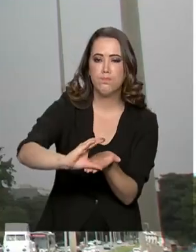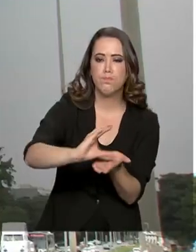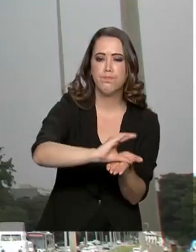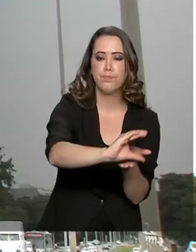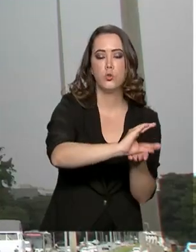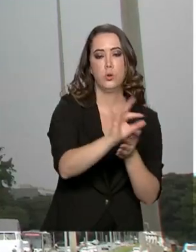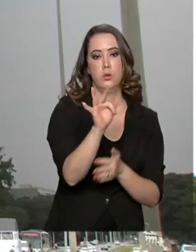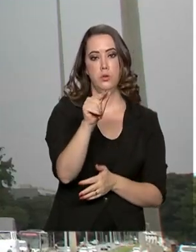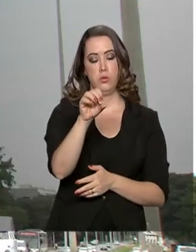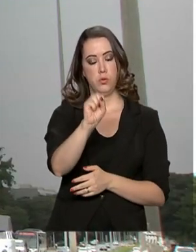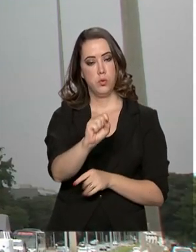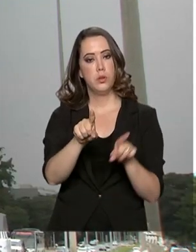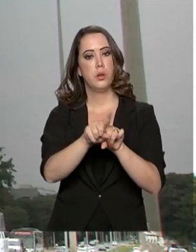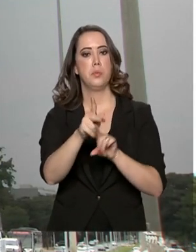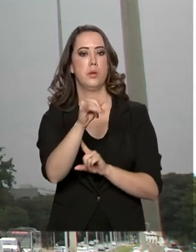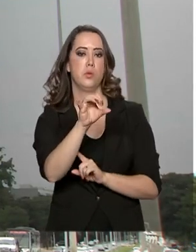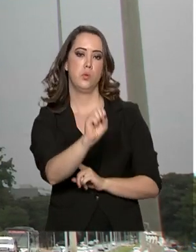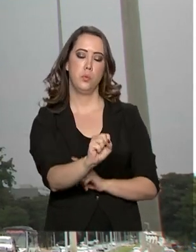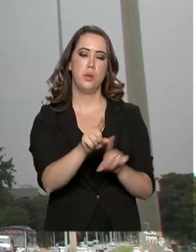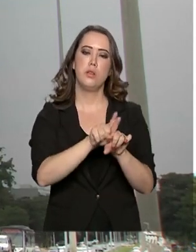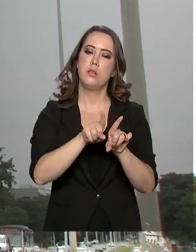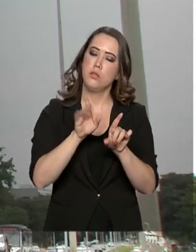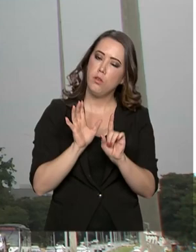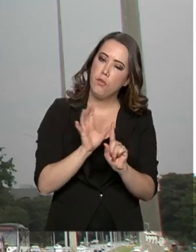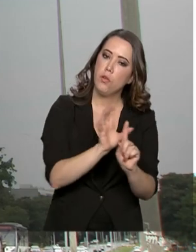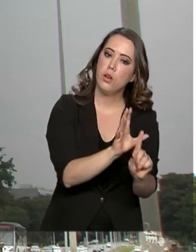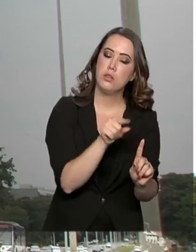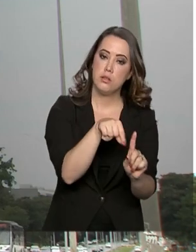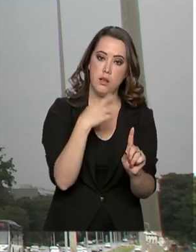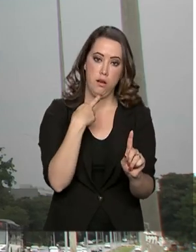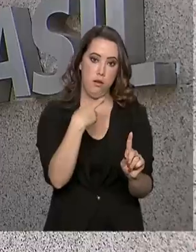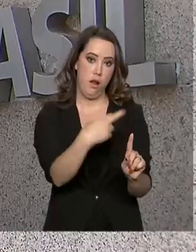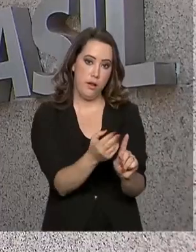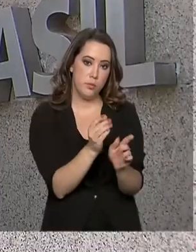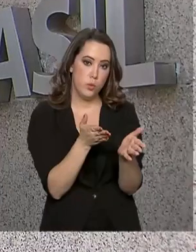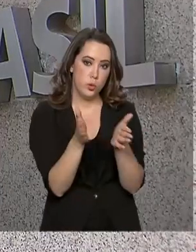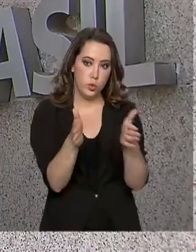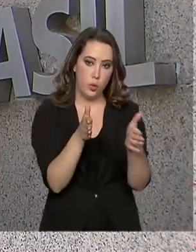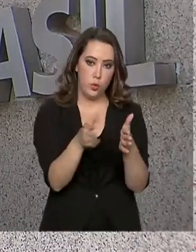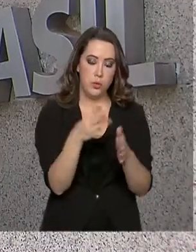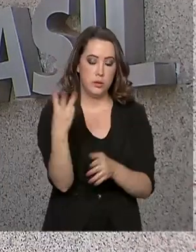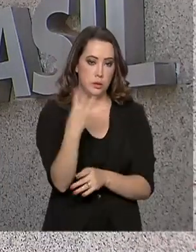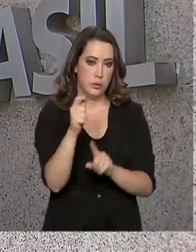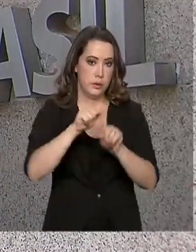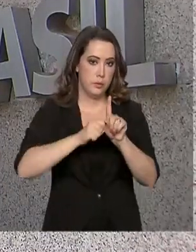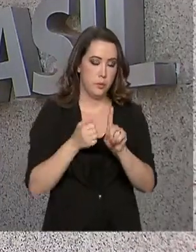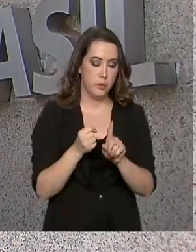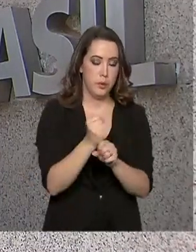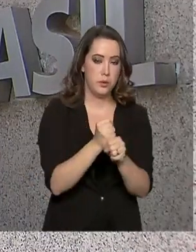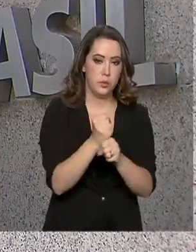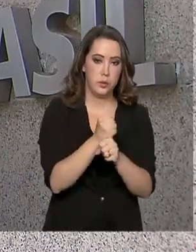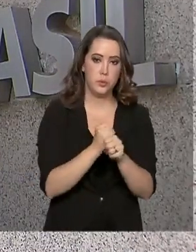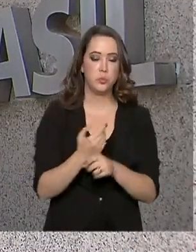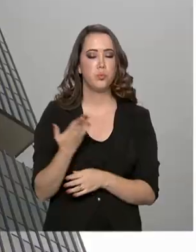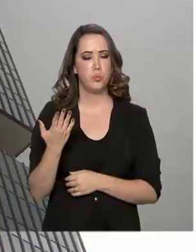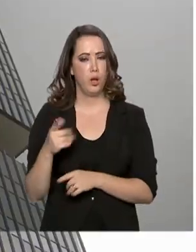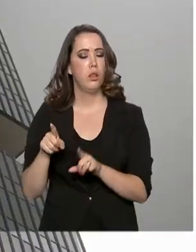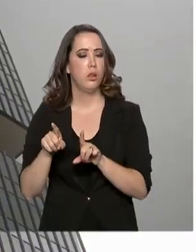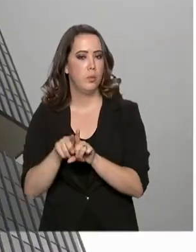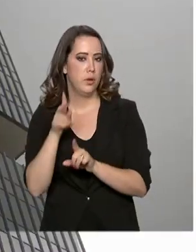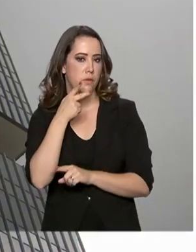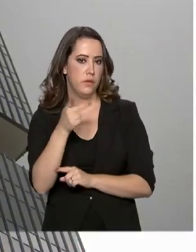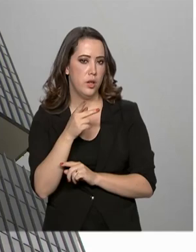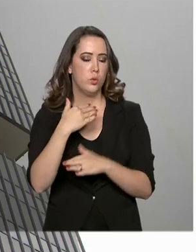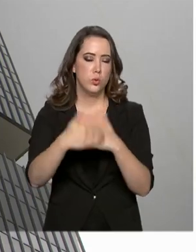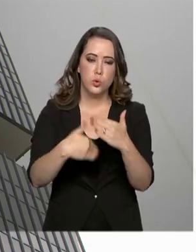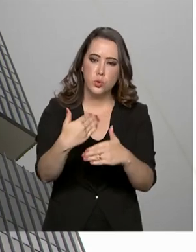FGTS e do PIS-PASEP tiveram influência no resultado do último trimestre do ano. Para o Banco Central, o que vai